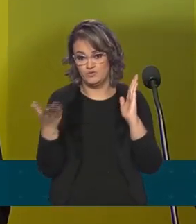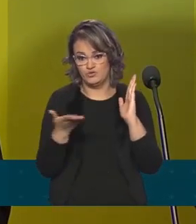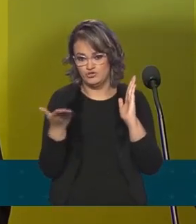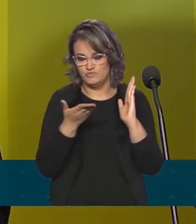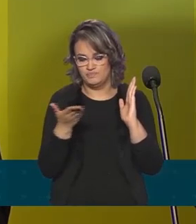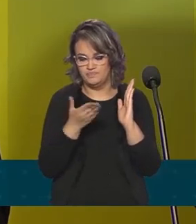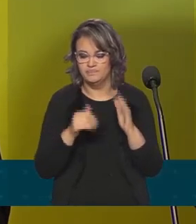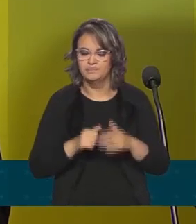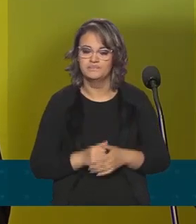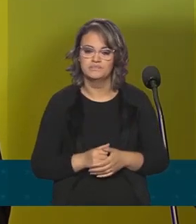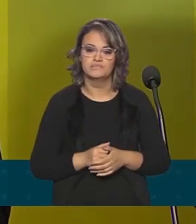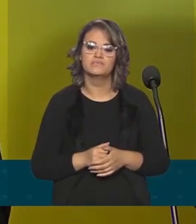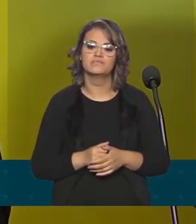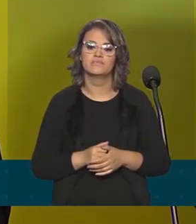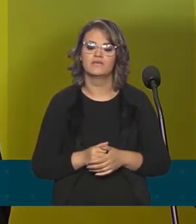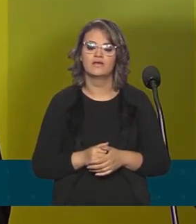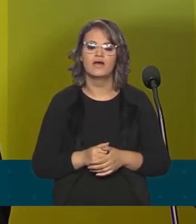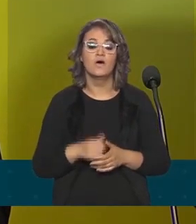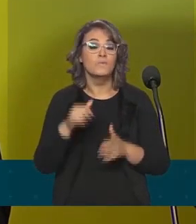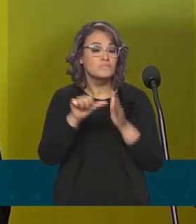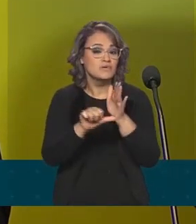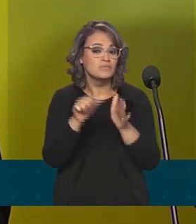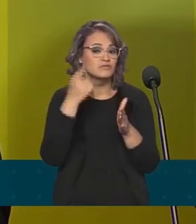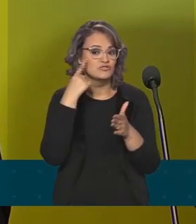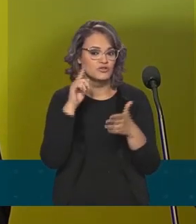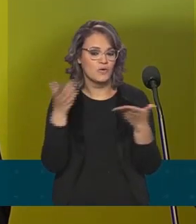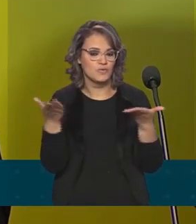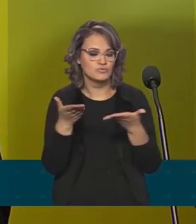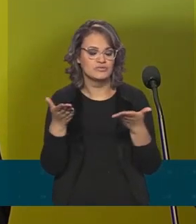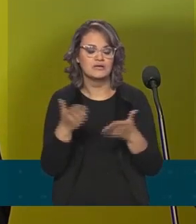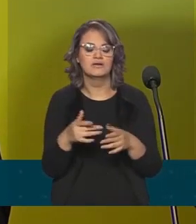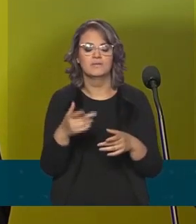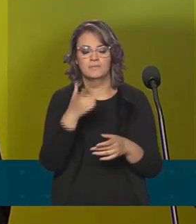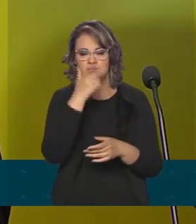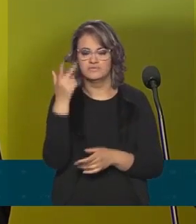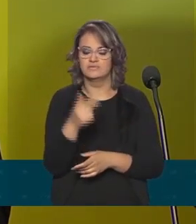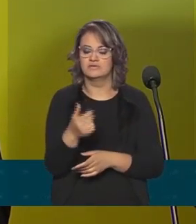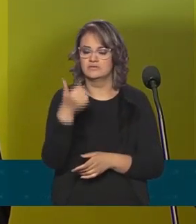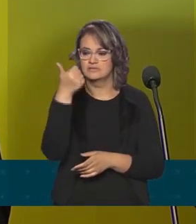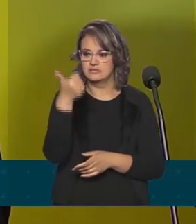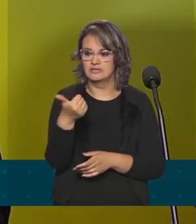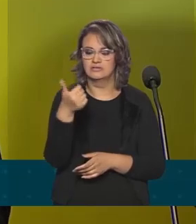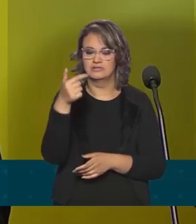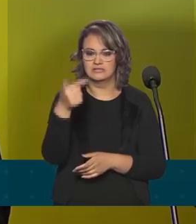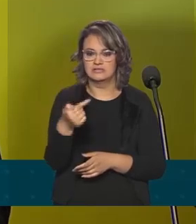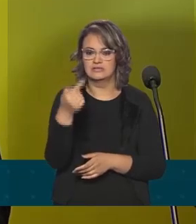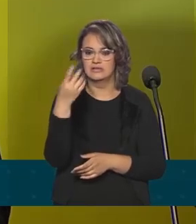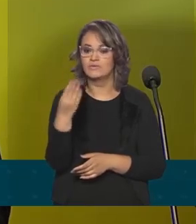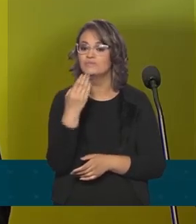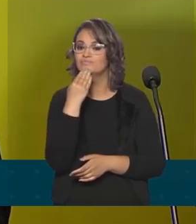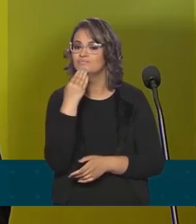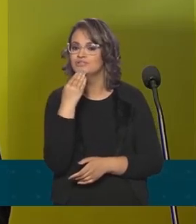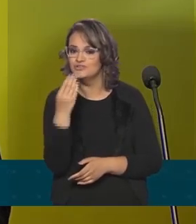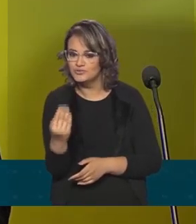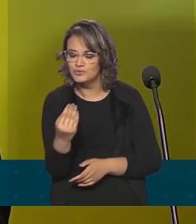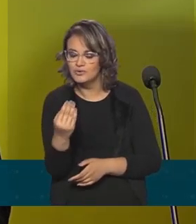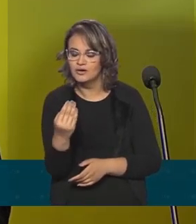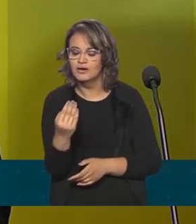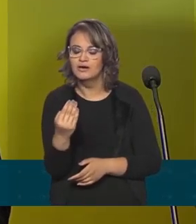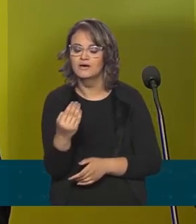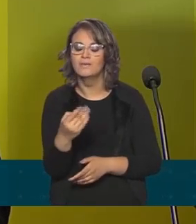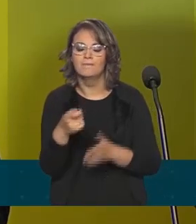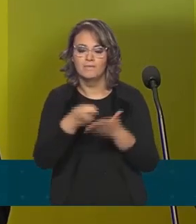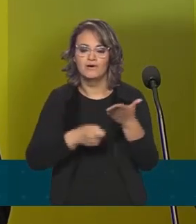E tivemos, por primeiro dia de aplicação do Enem Digital, 174 solicitações de reaplicação por conta de doenças